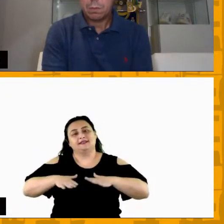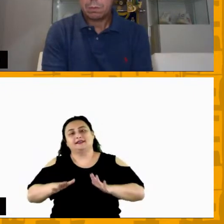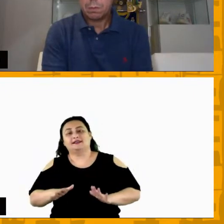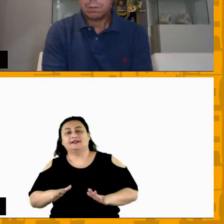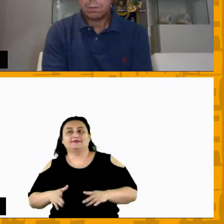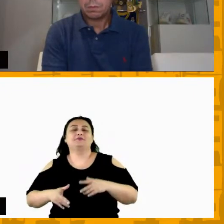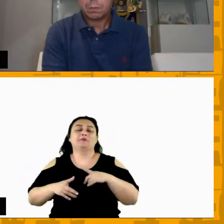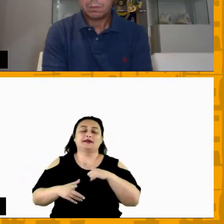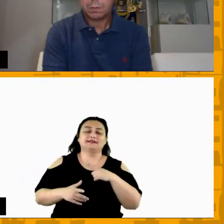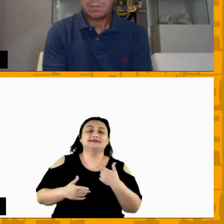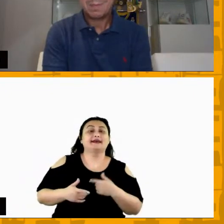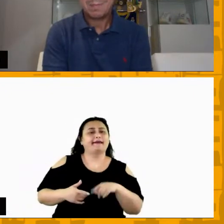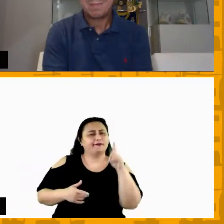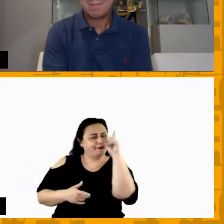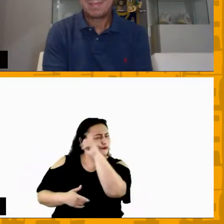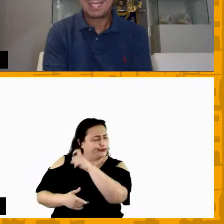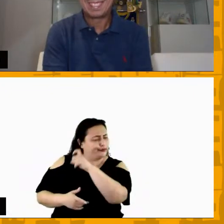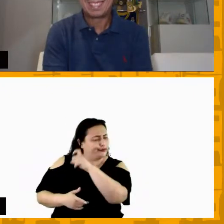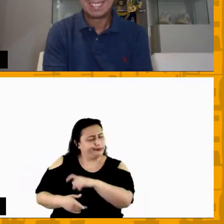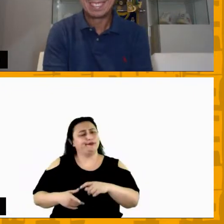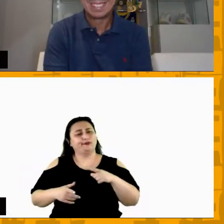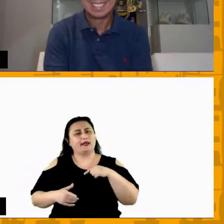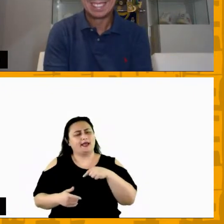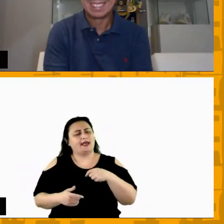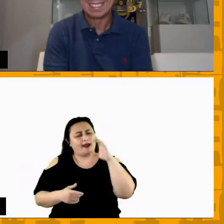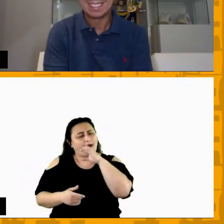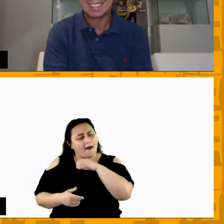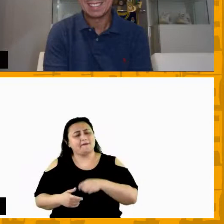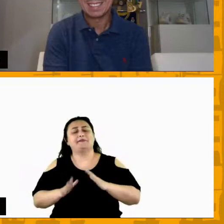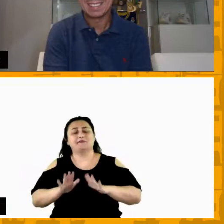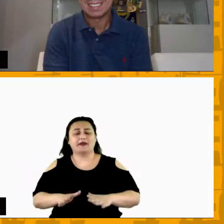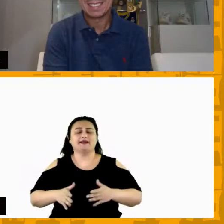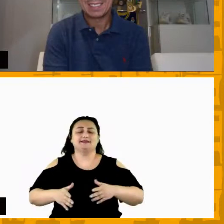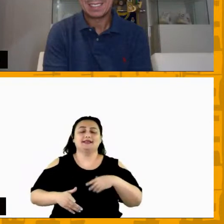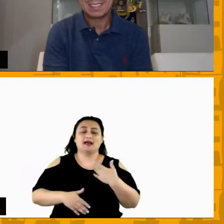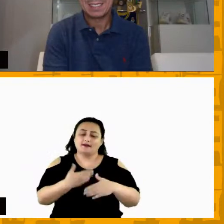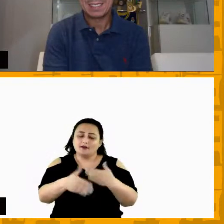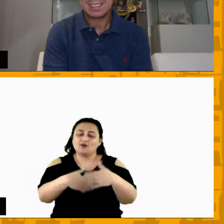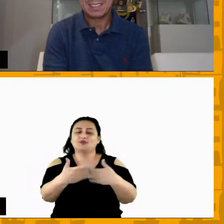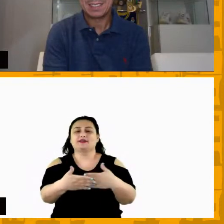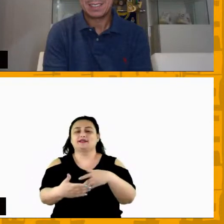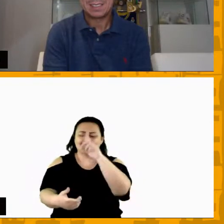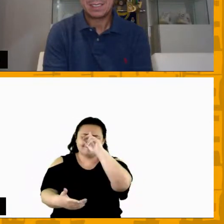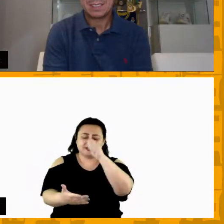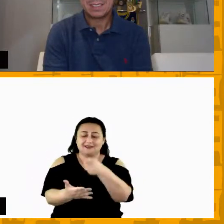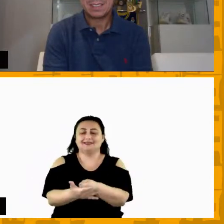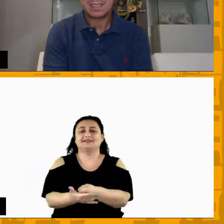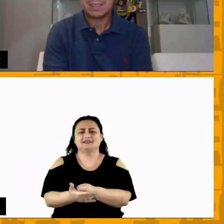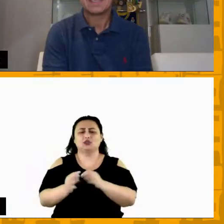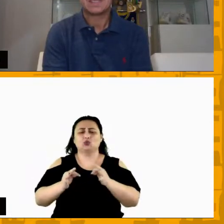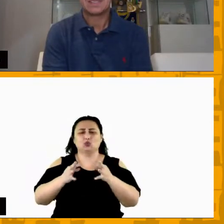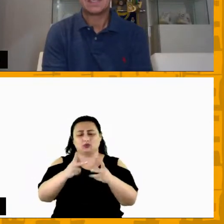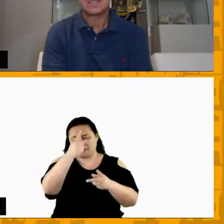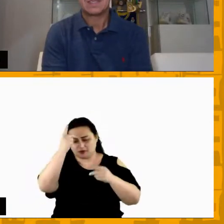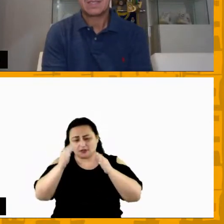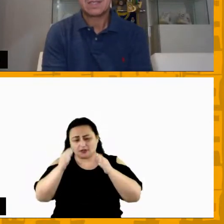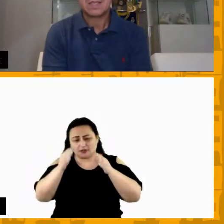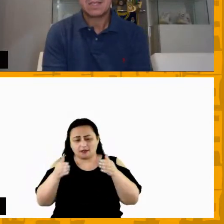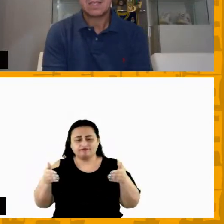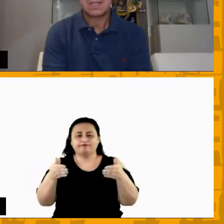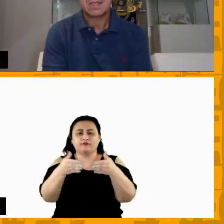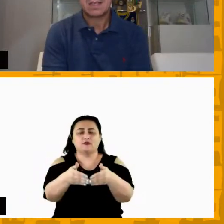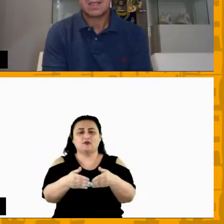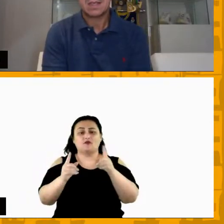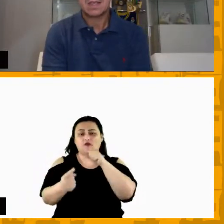tranquilidade porque é tenso é intenso mas fluem com a certeza de que todo mundo está no mesmo bar como o Pablo falou todo mundo